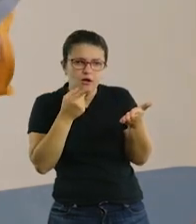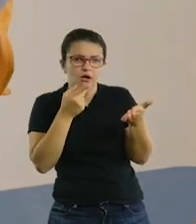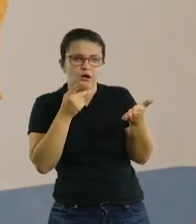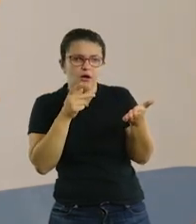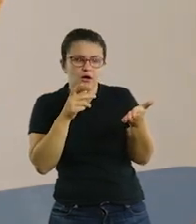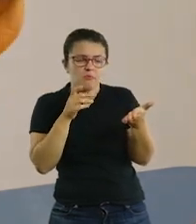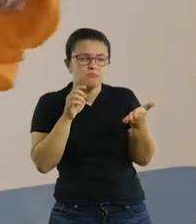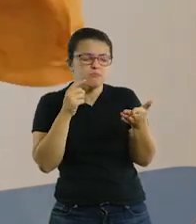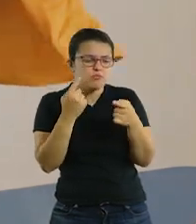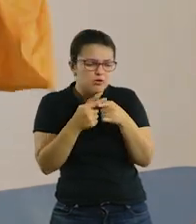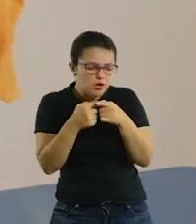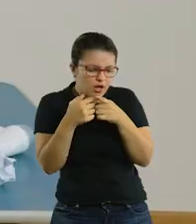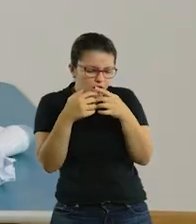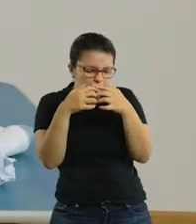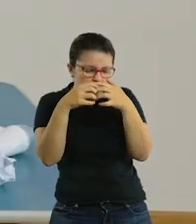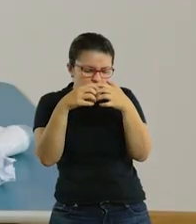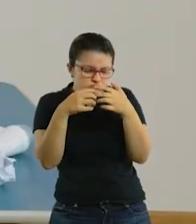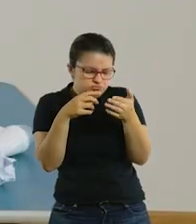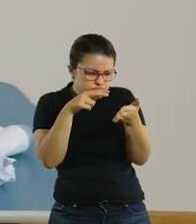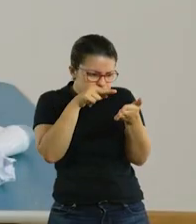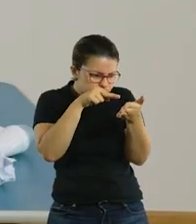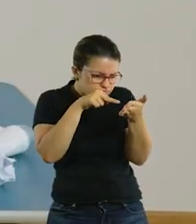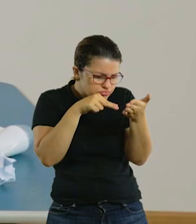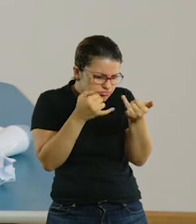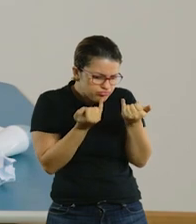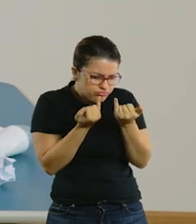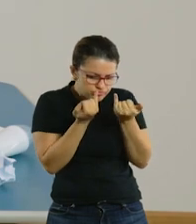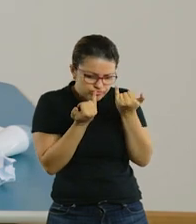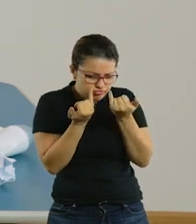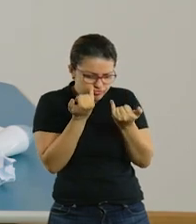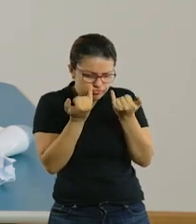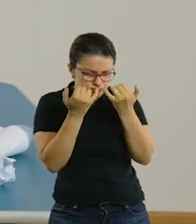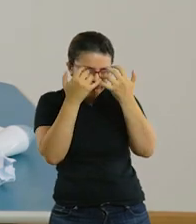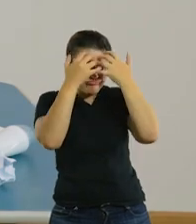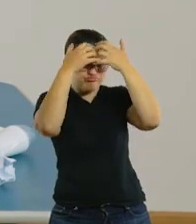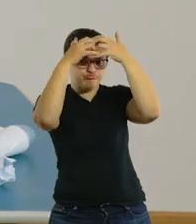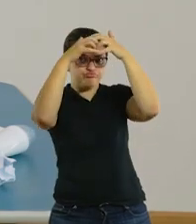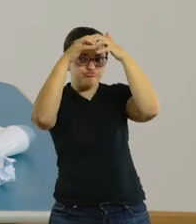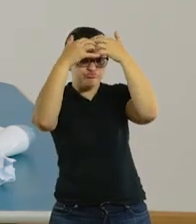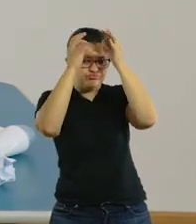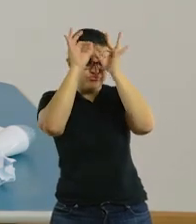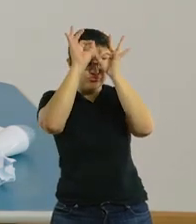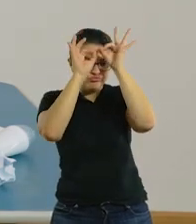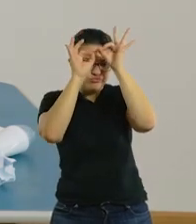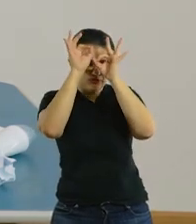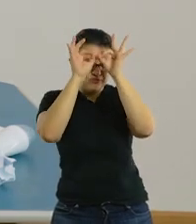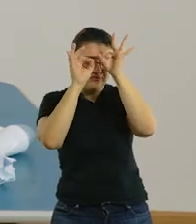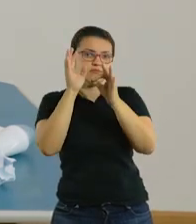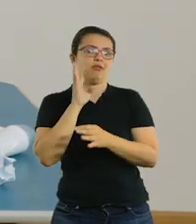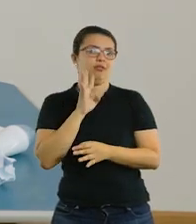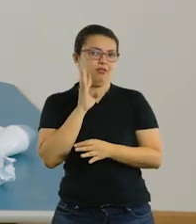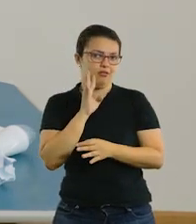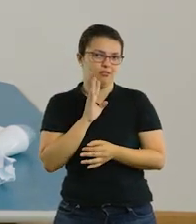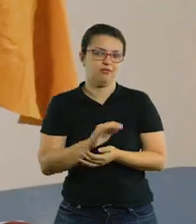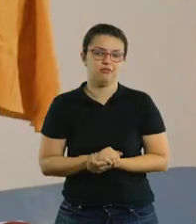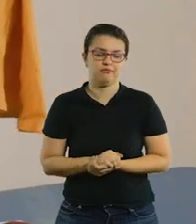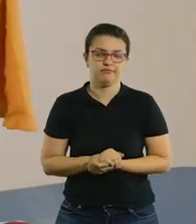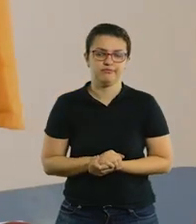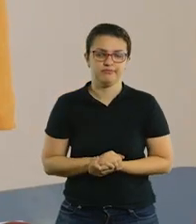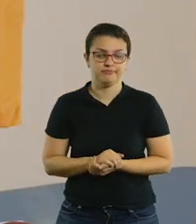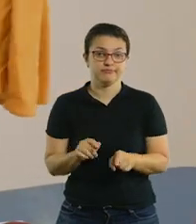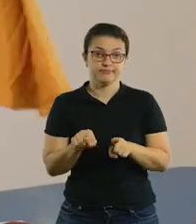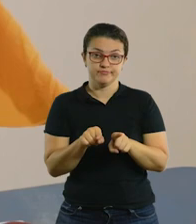Isso é bem positivo, porque ela organiza mentalmente um texto, é um texto oral e ele é bem positivo. Isso é uma coisa bem legal de fazer.